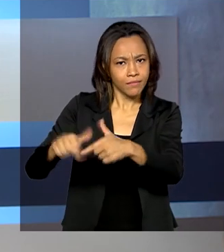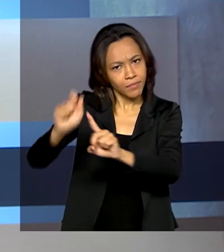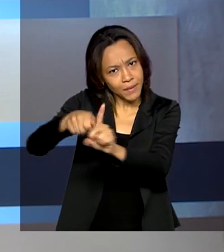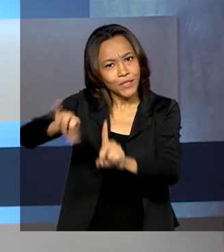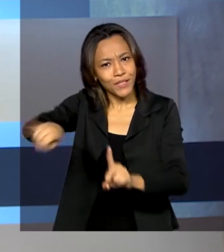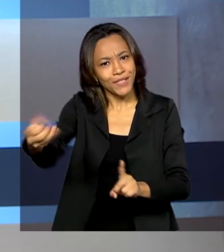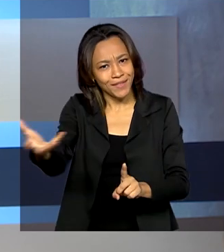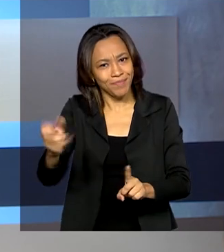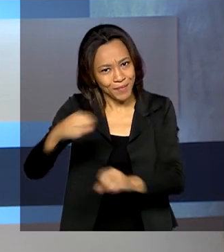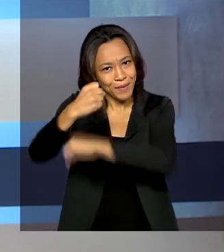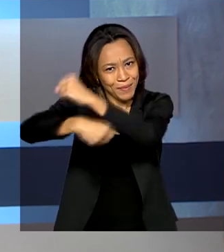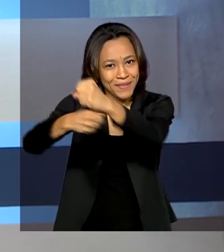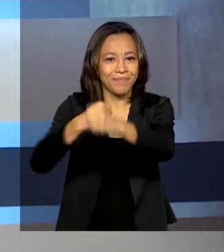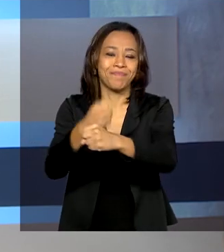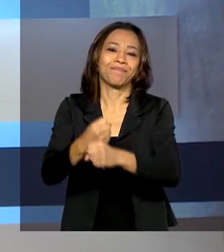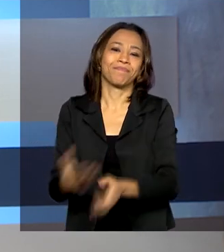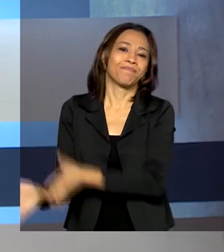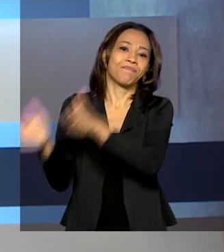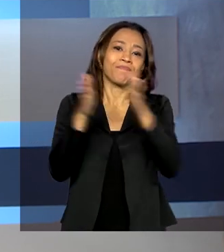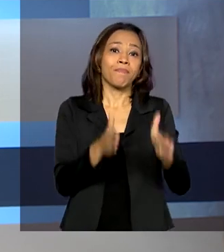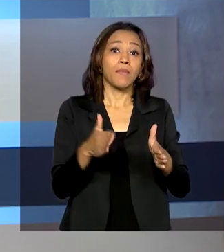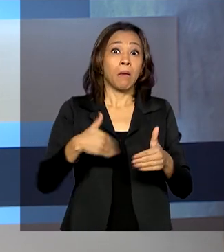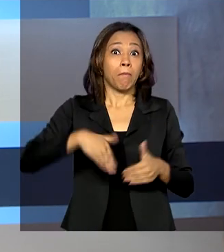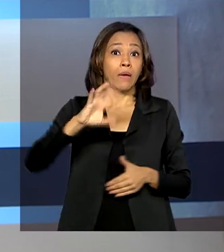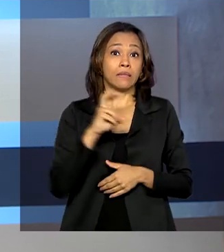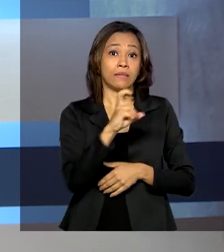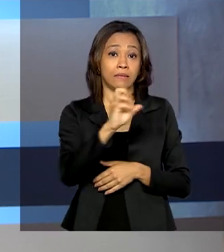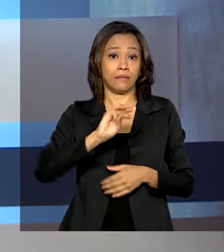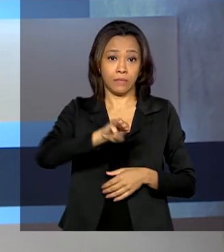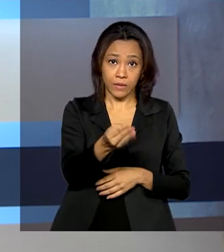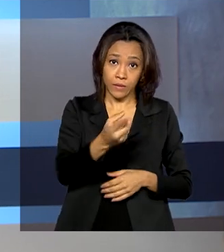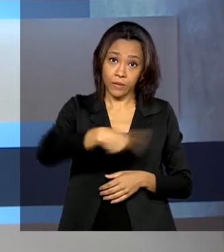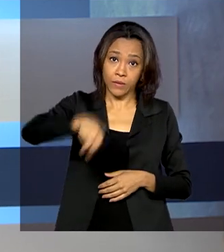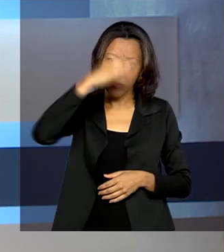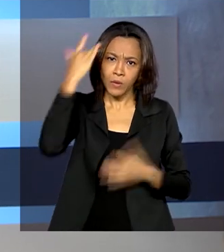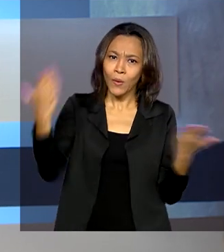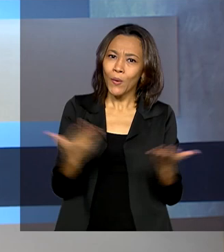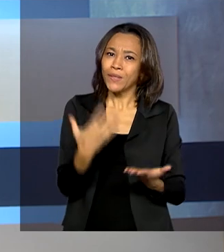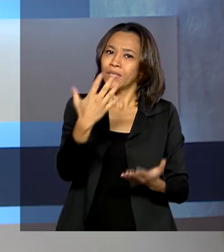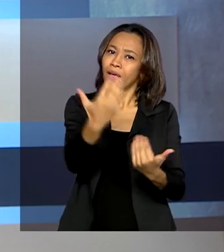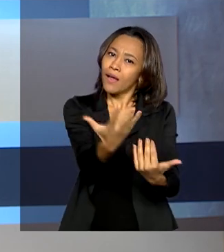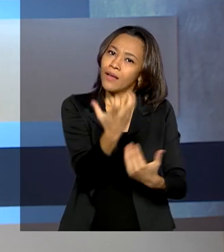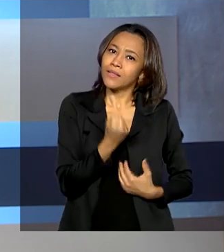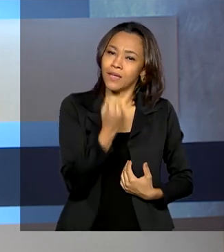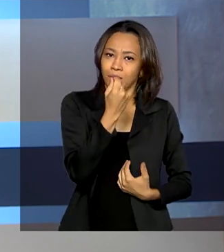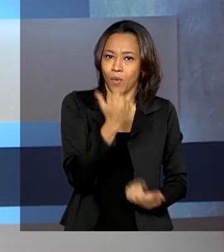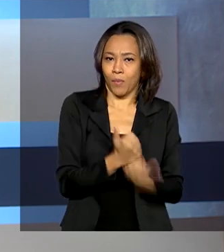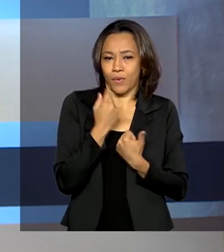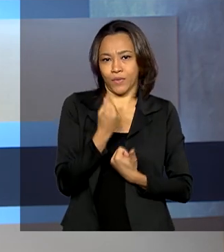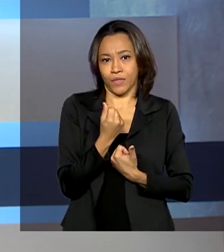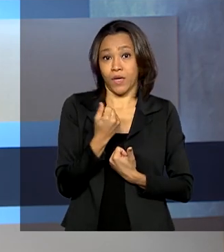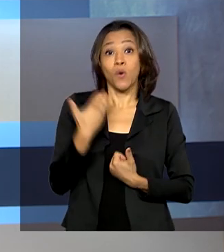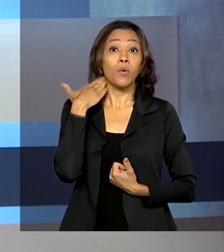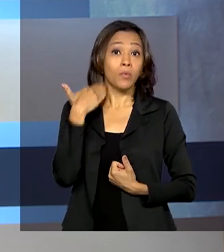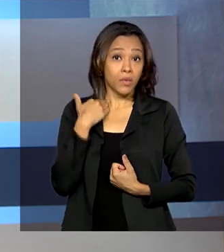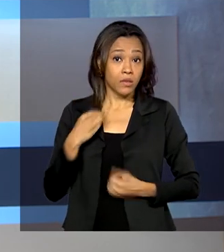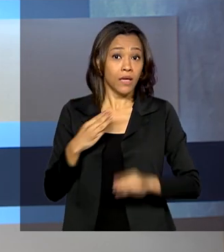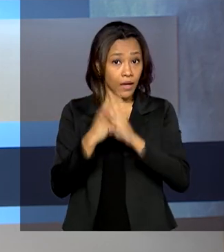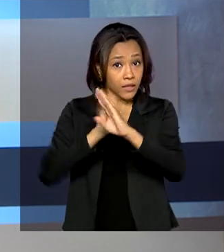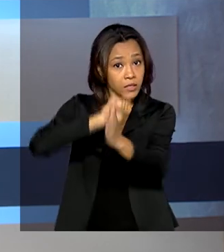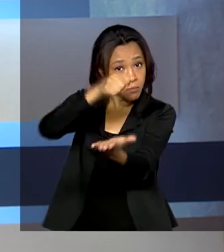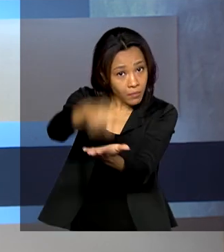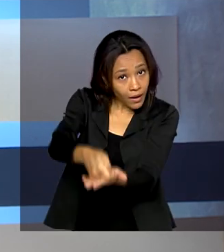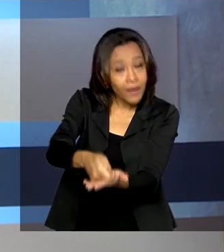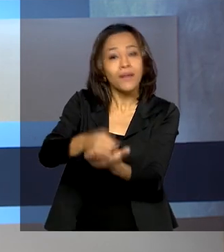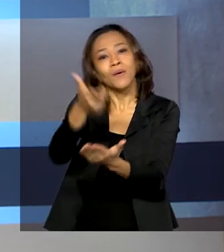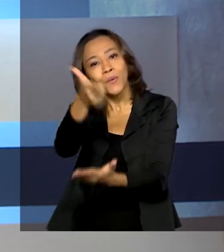Mais de 5 milhões de pessoas recebem hoje o auxílio emergencial. A Caixa também paga a parcela extra do auxílio